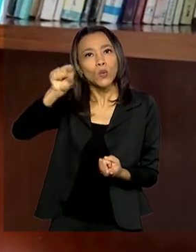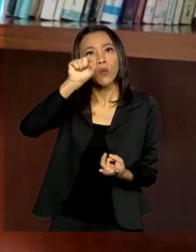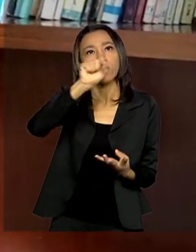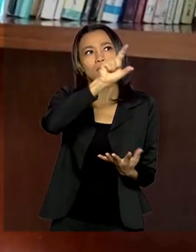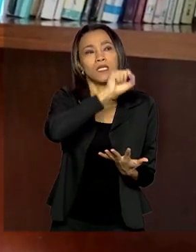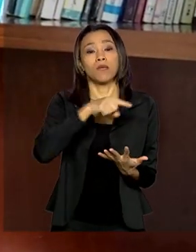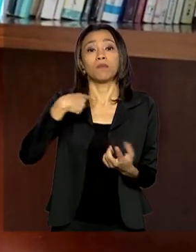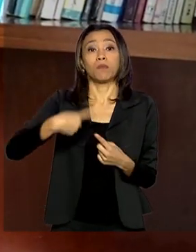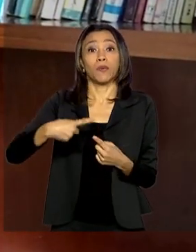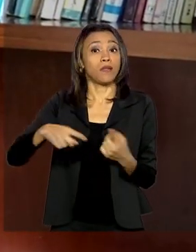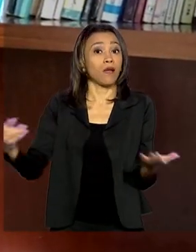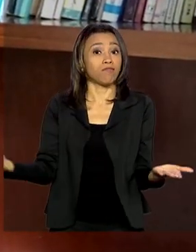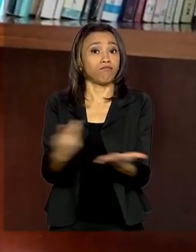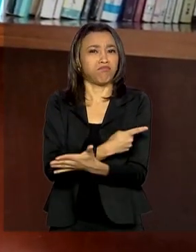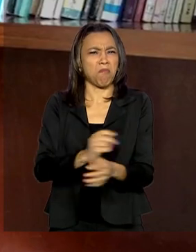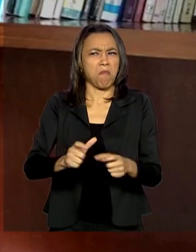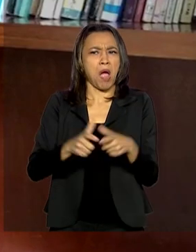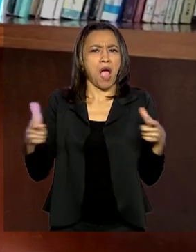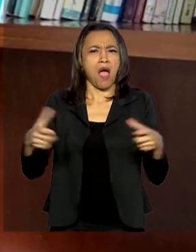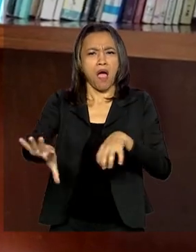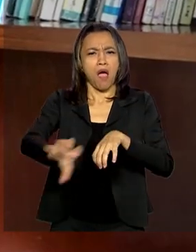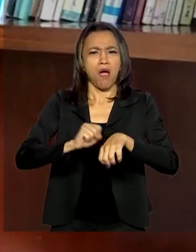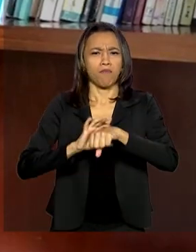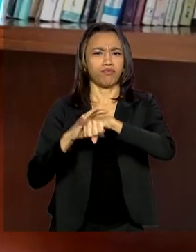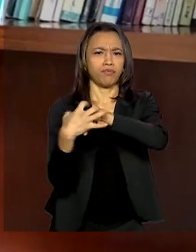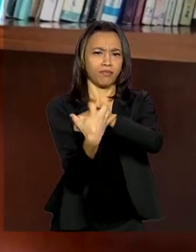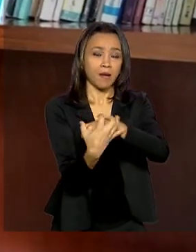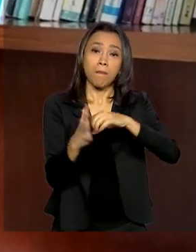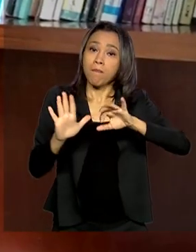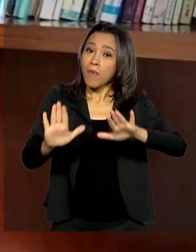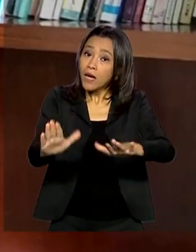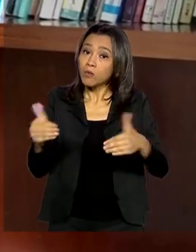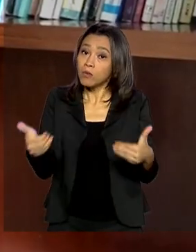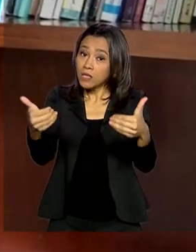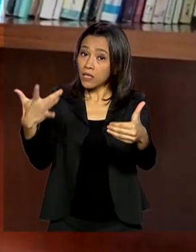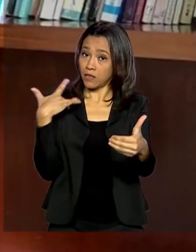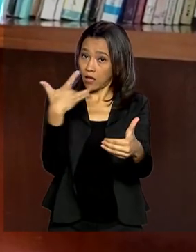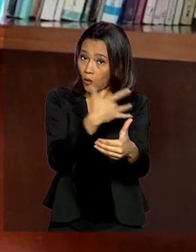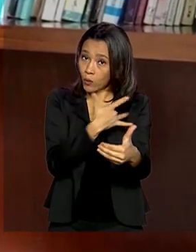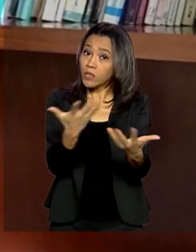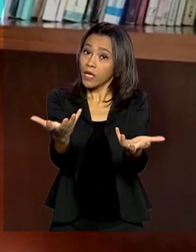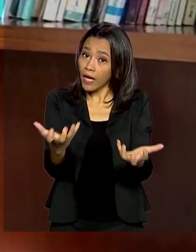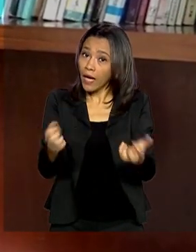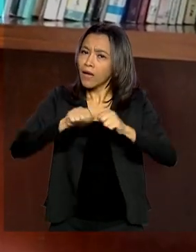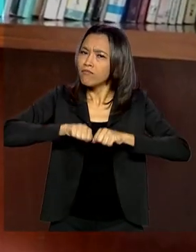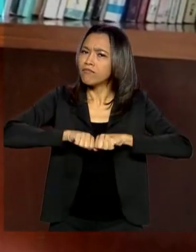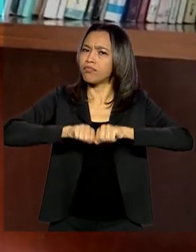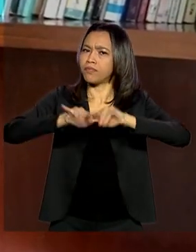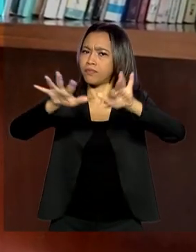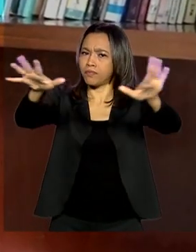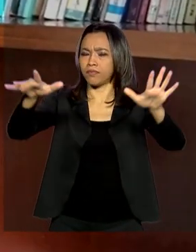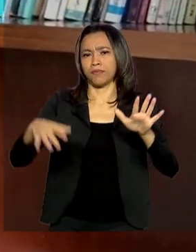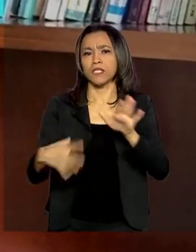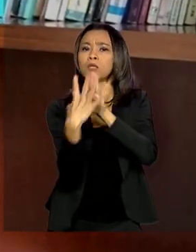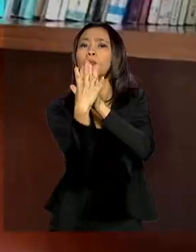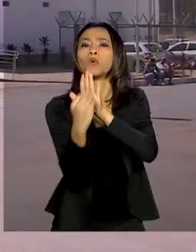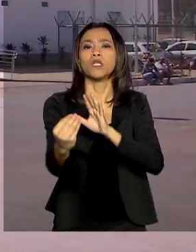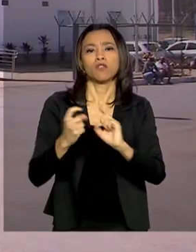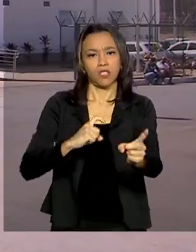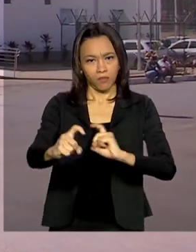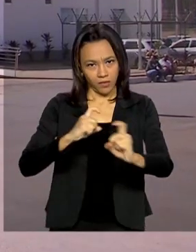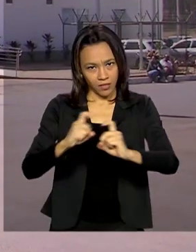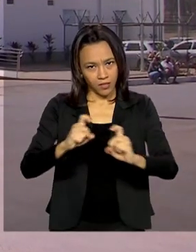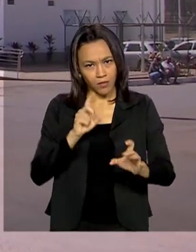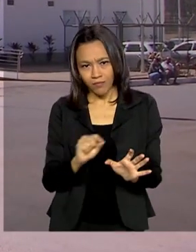casos da doença. Mas o Ministério da Saúde pretende expandir essa metodologia de gestão para todo o país.